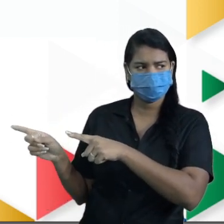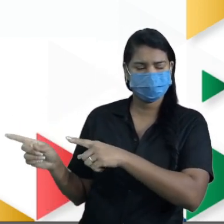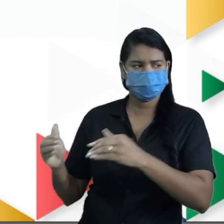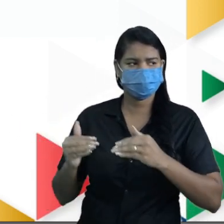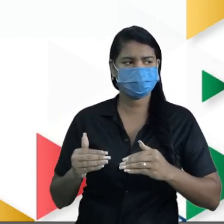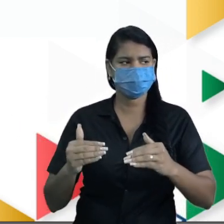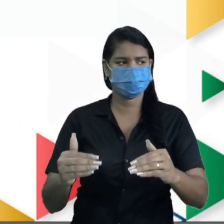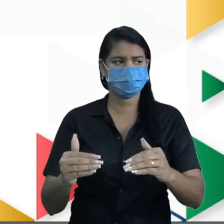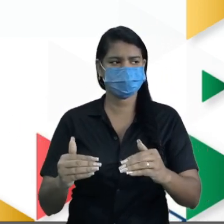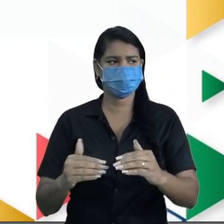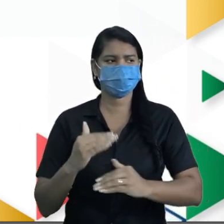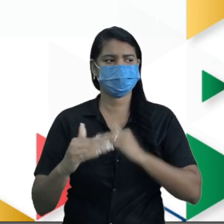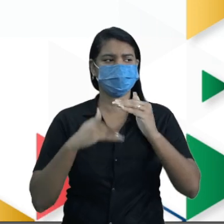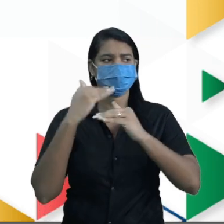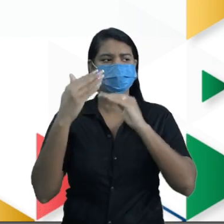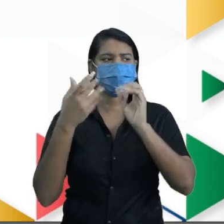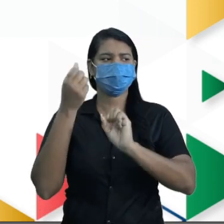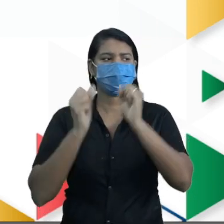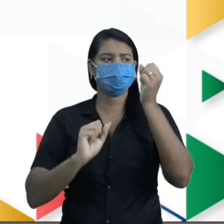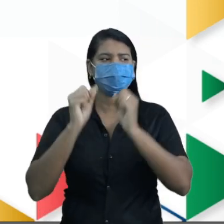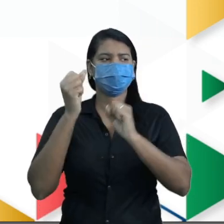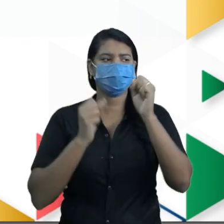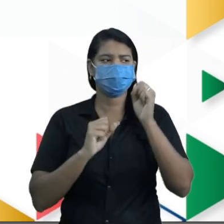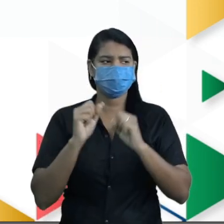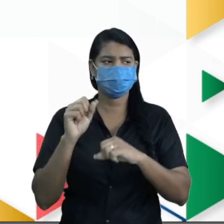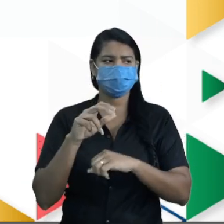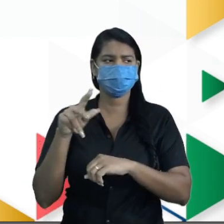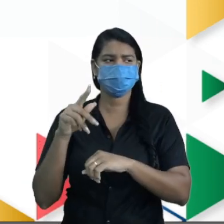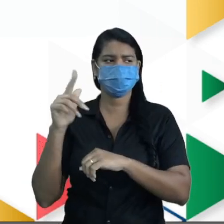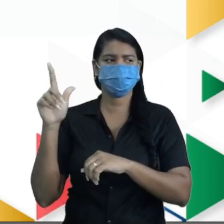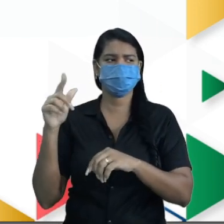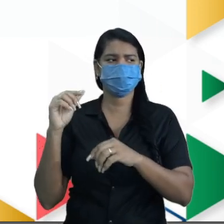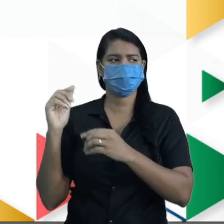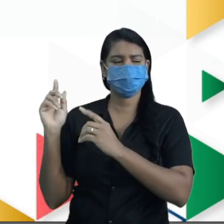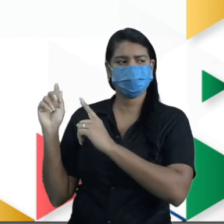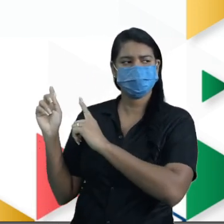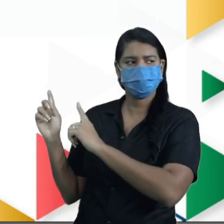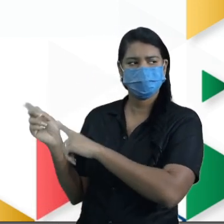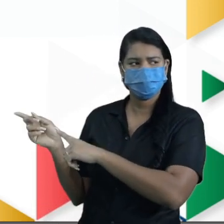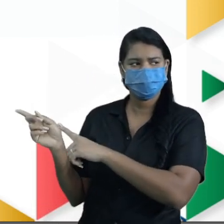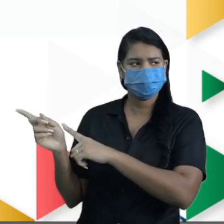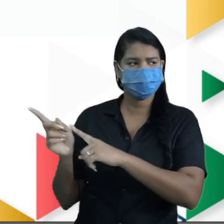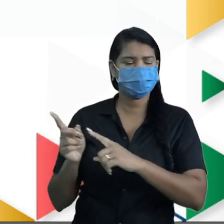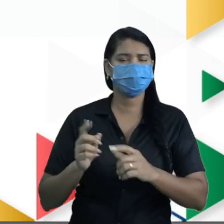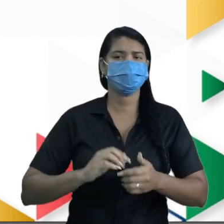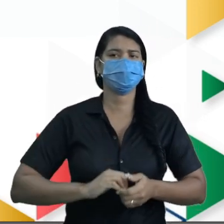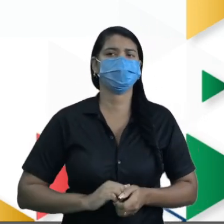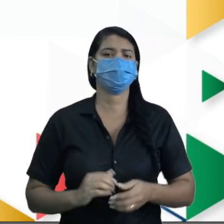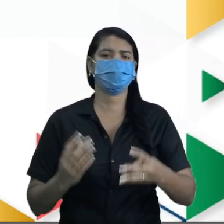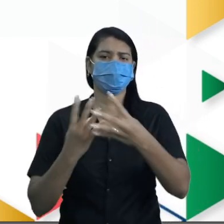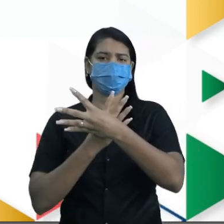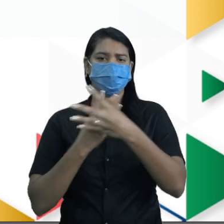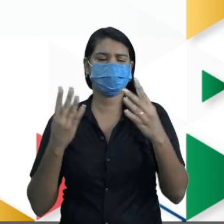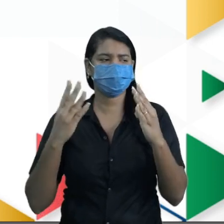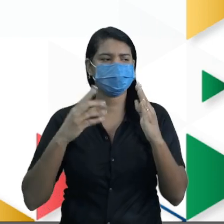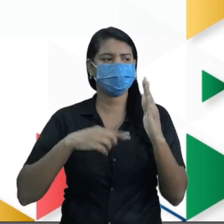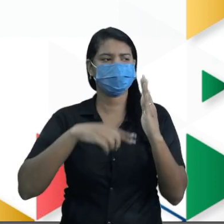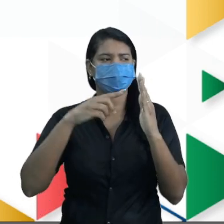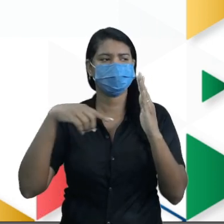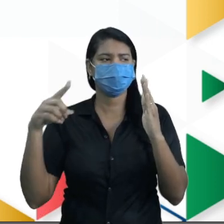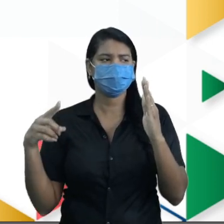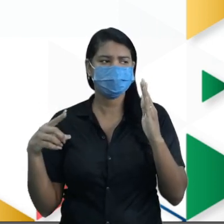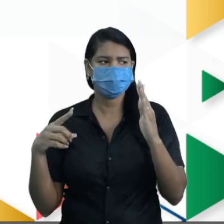Desenvolvimento, Indústria e Comércio Exterior. Então, gráfico foi pego e foi produzido por essa